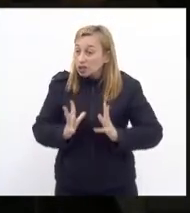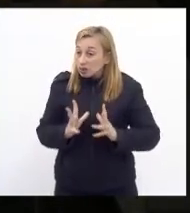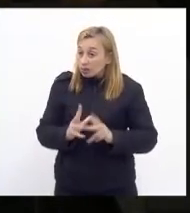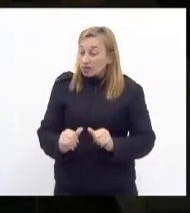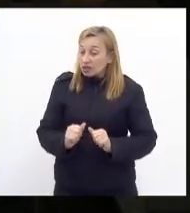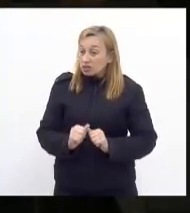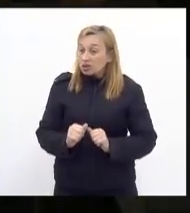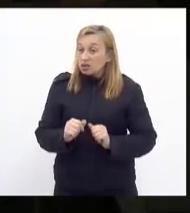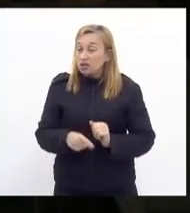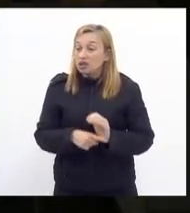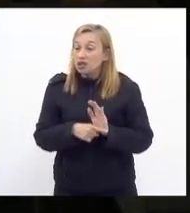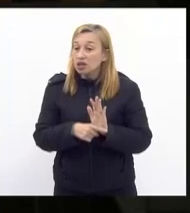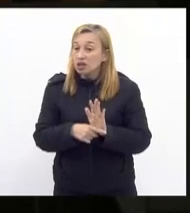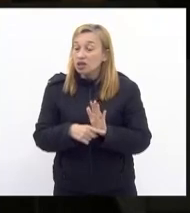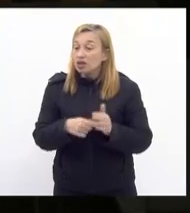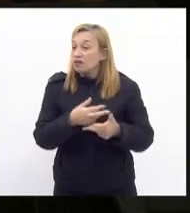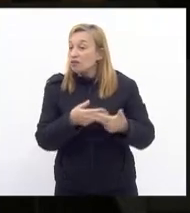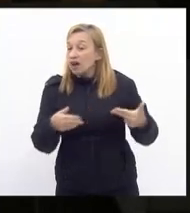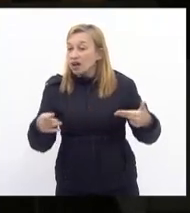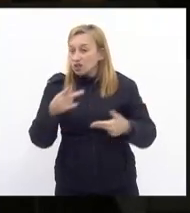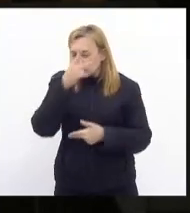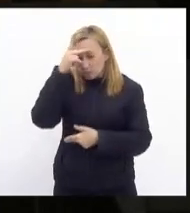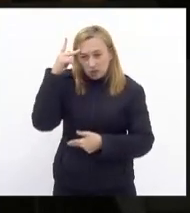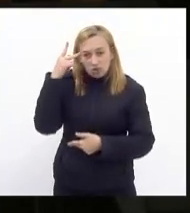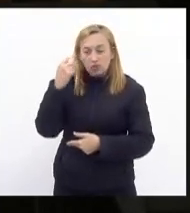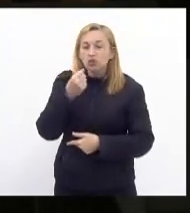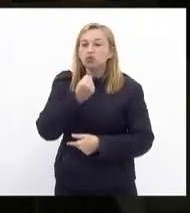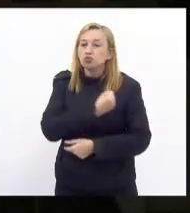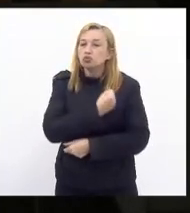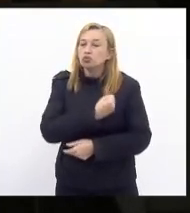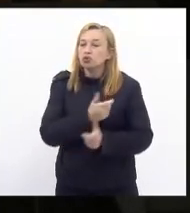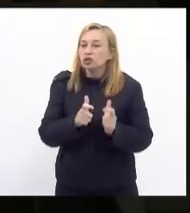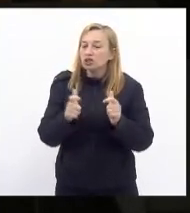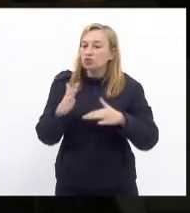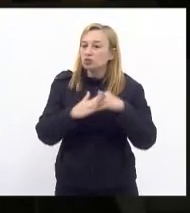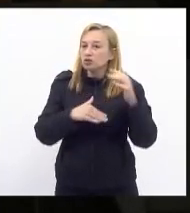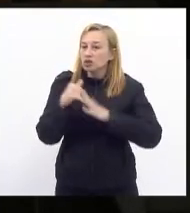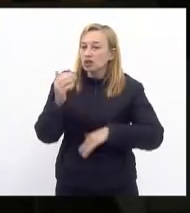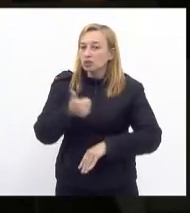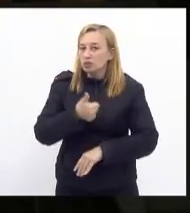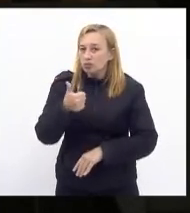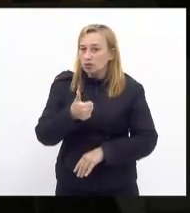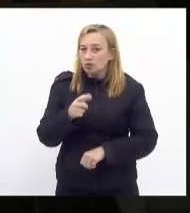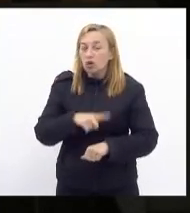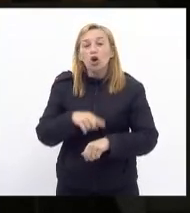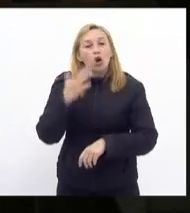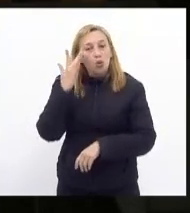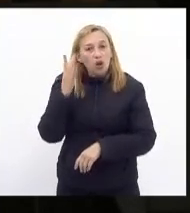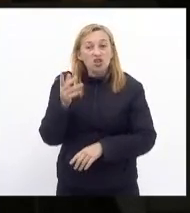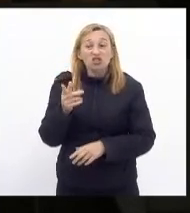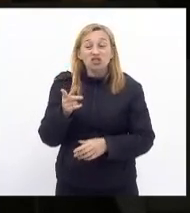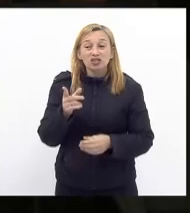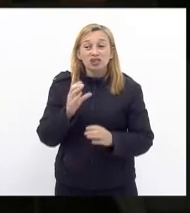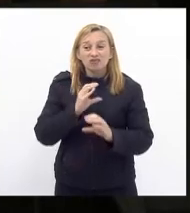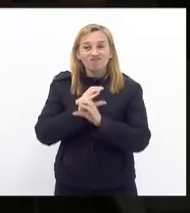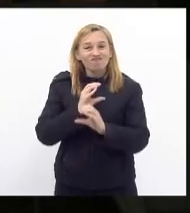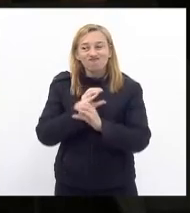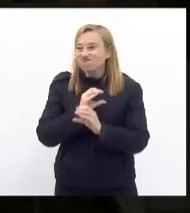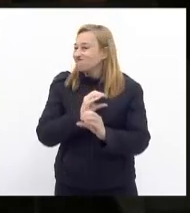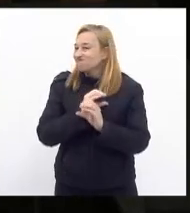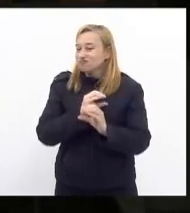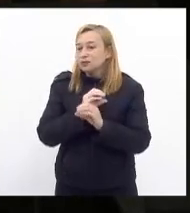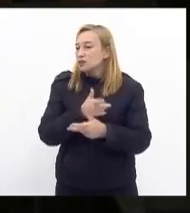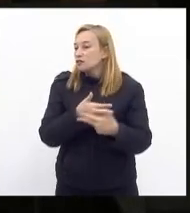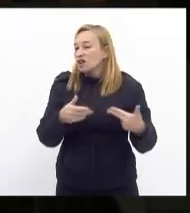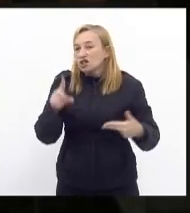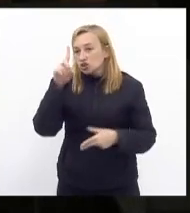a milhares de pessoas sem contar o fluxo de profissionais esse é o primeiro aspecto eu acho que houve algum ruído de comunicação que muitas